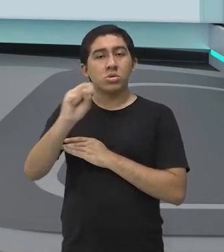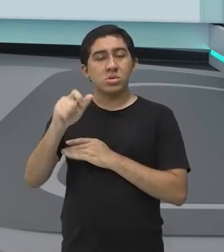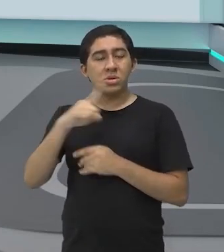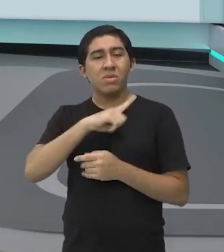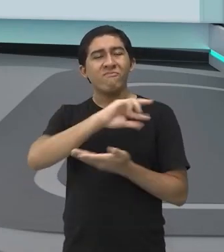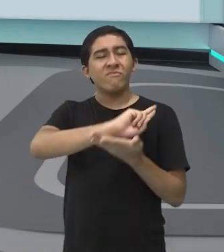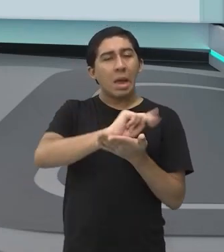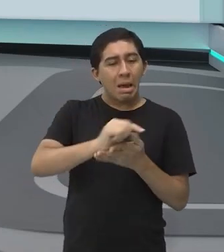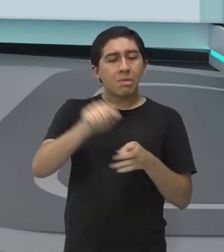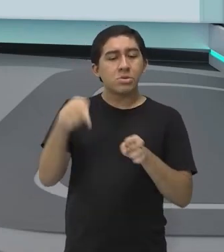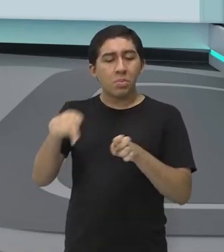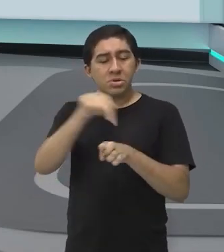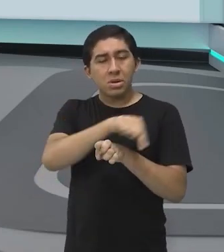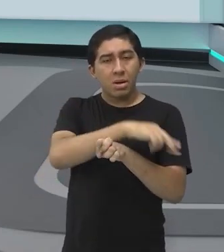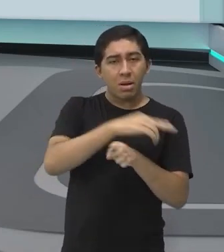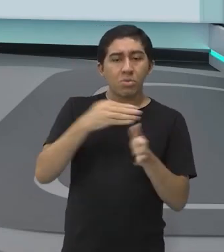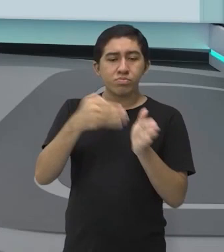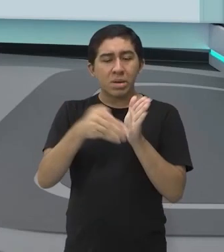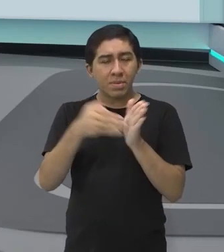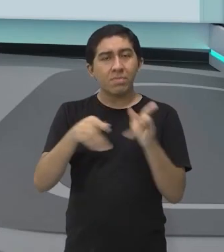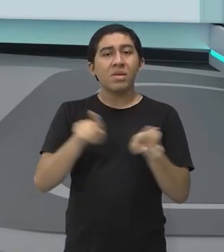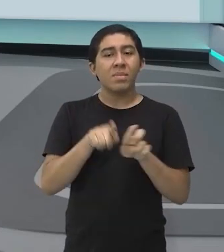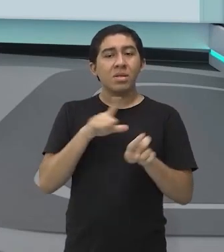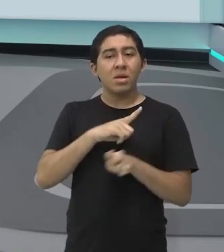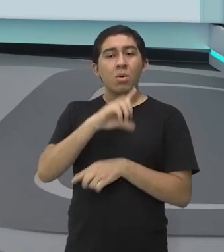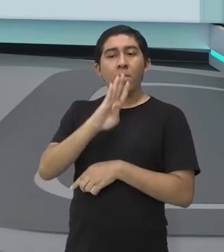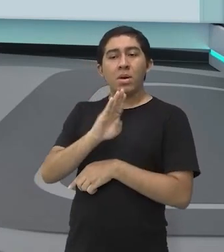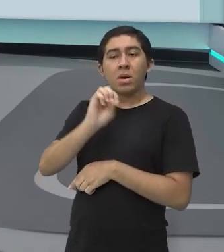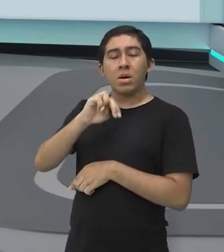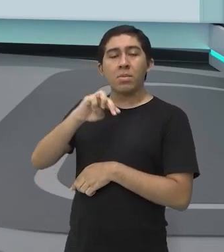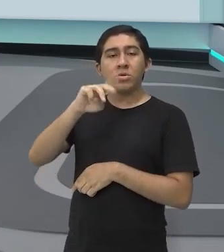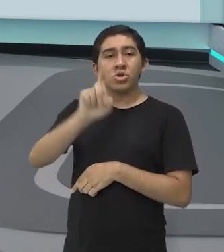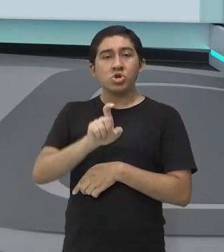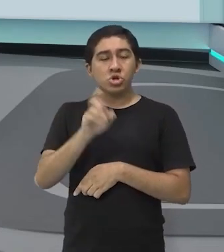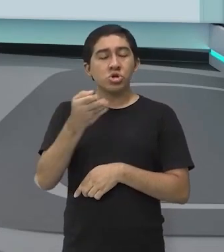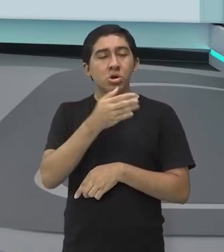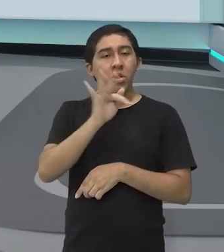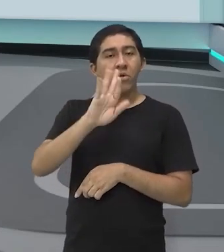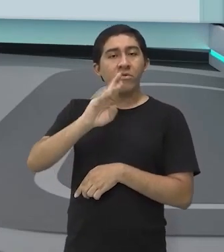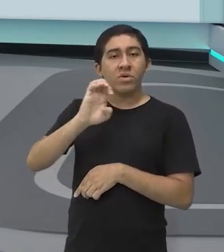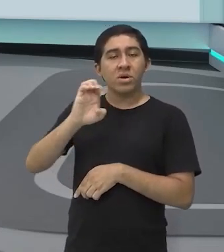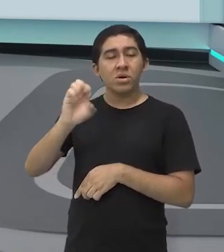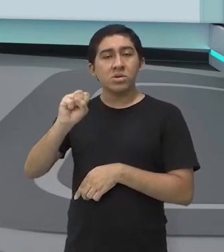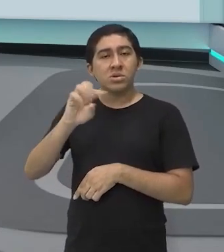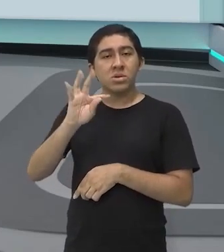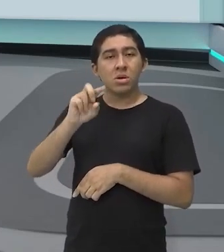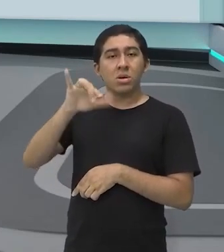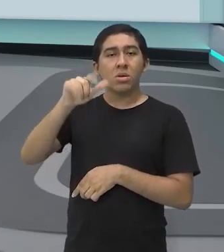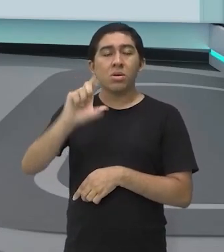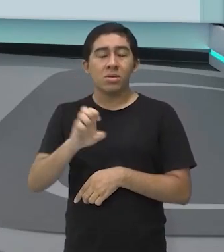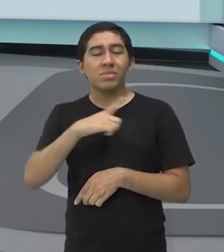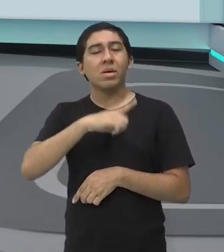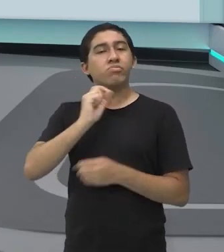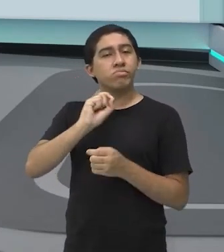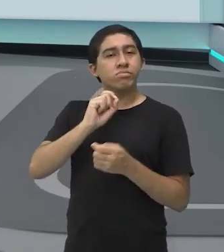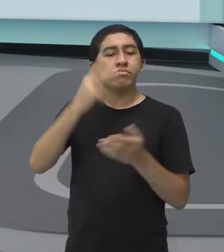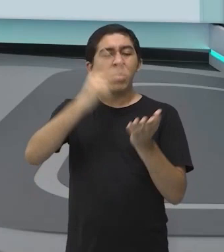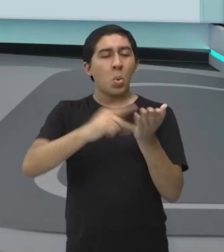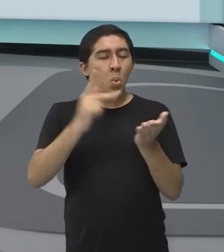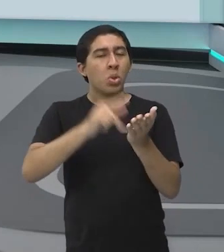diversos obstáculos, há o BMX Freestyle, tá bom? Em que os atletas são pontuados pelas manobras